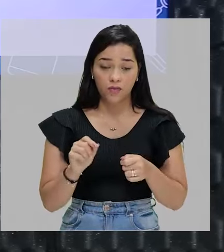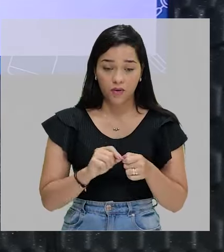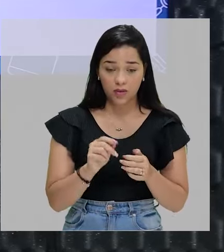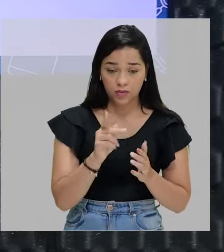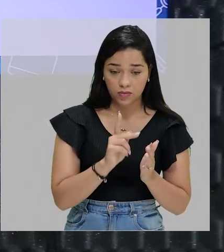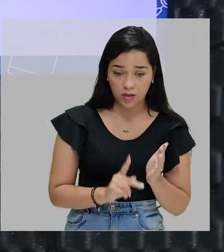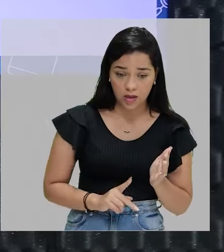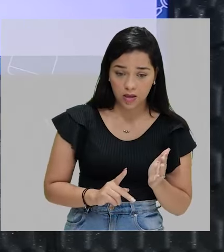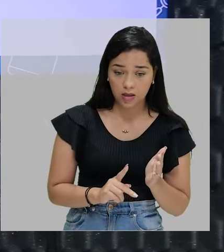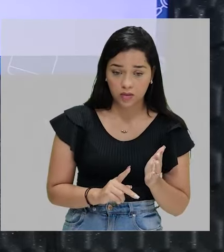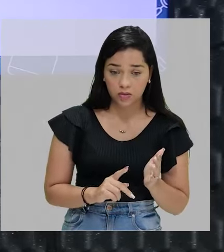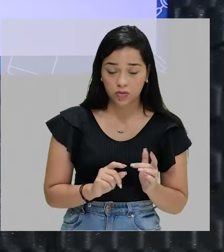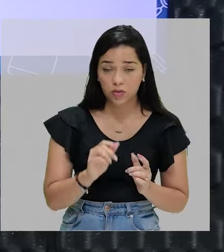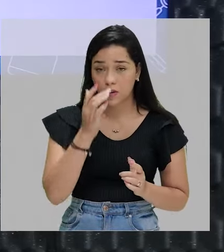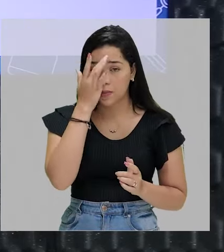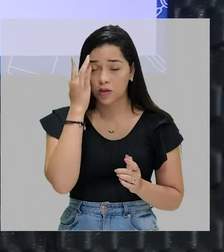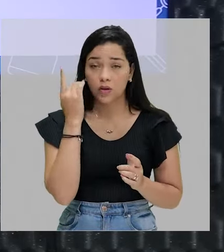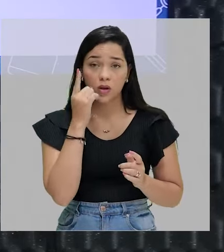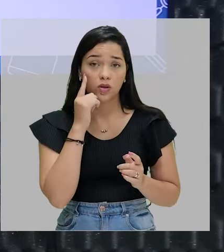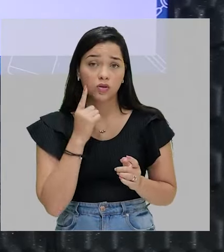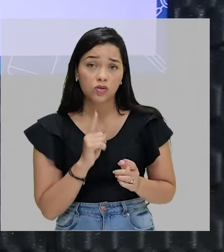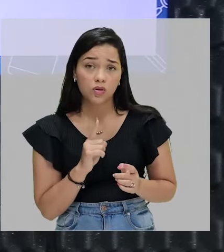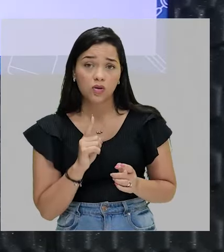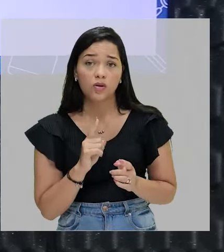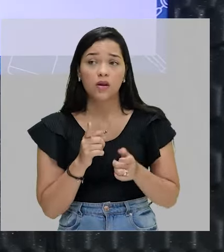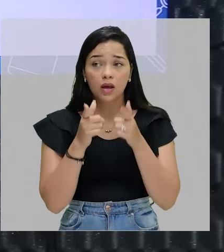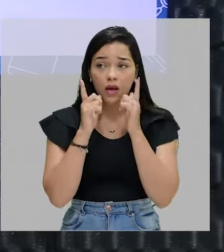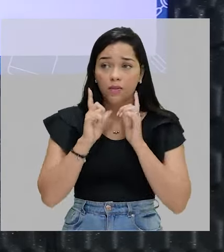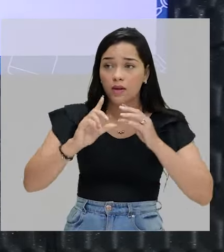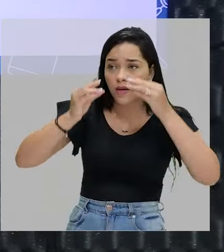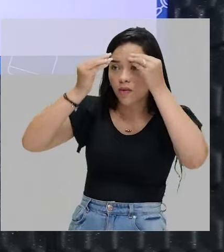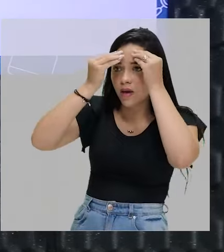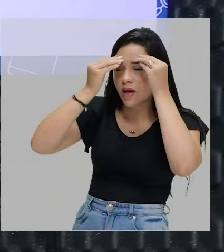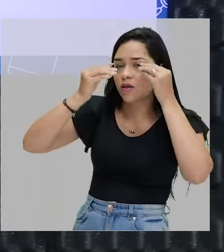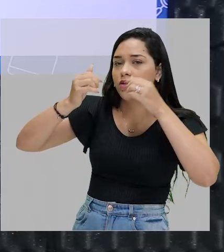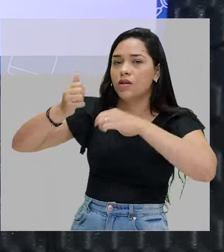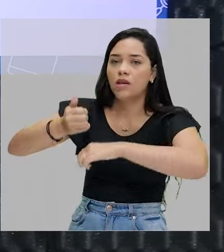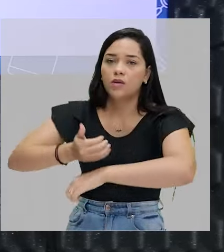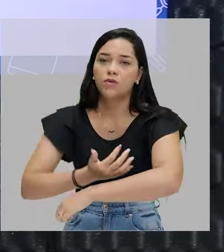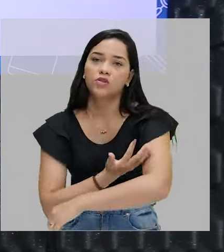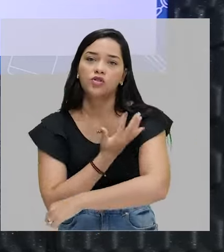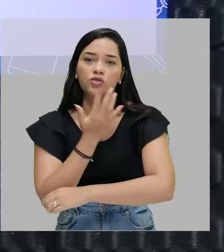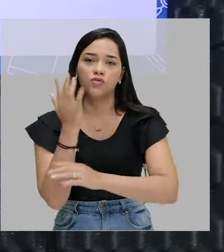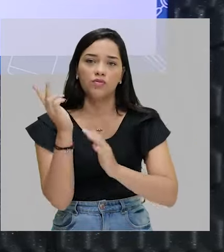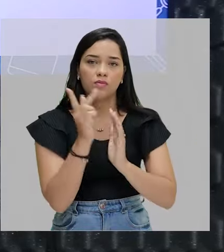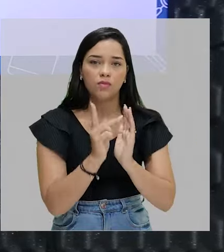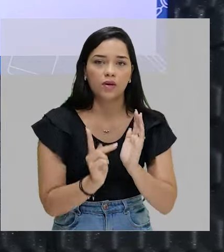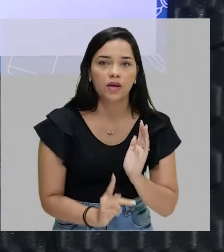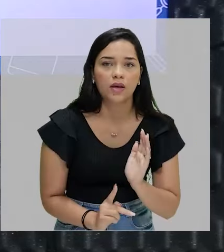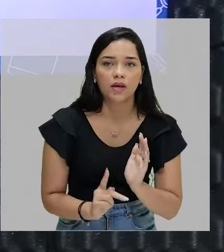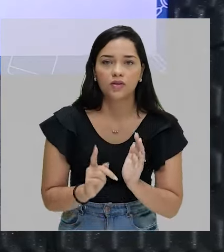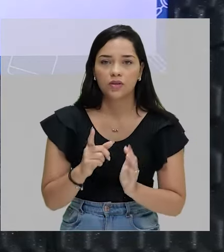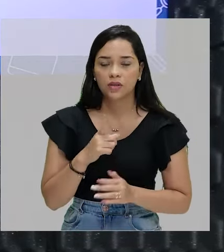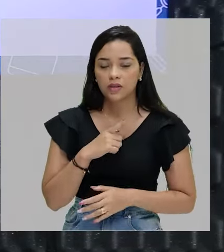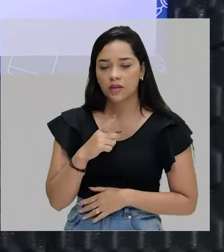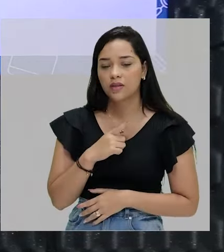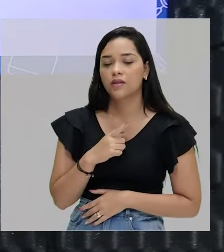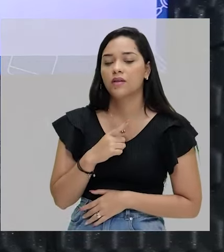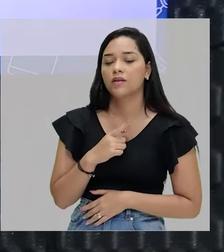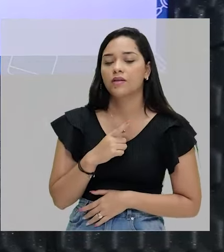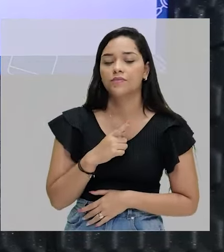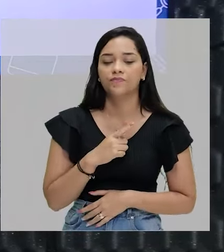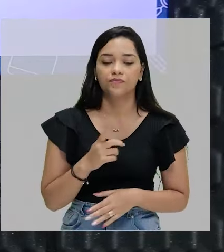versos como quem chora. Então, linguagem emotiva, linguagem poética, função emotiva, função